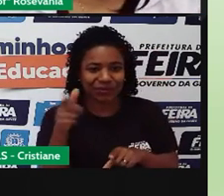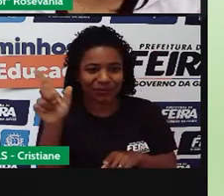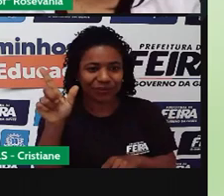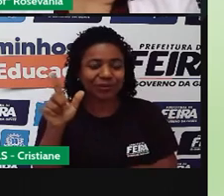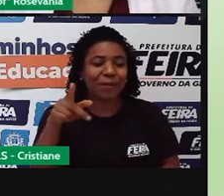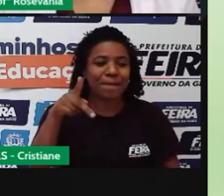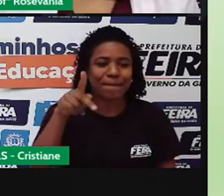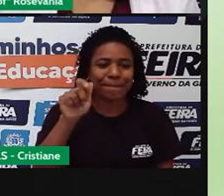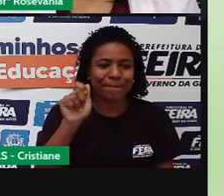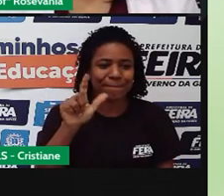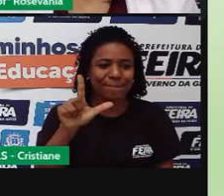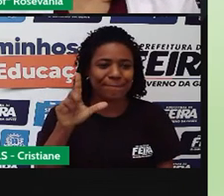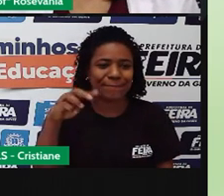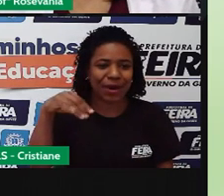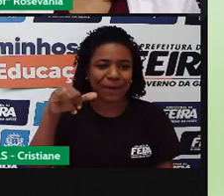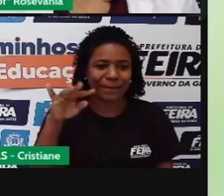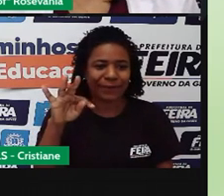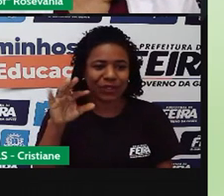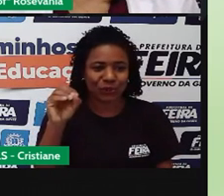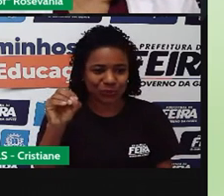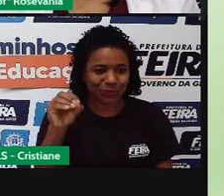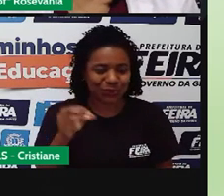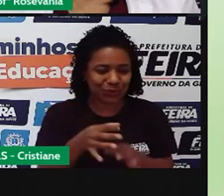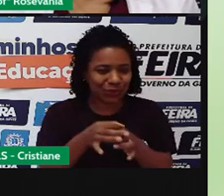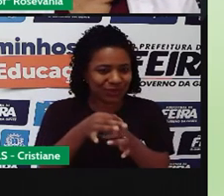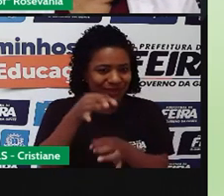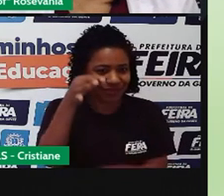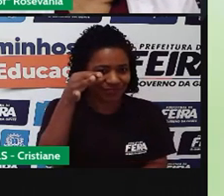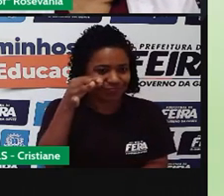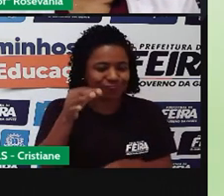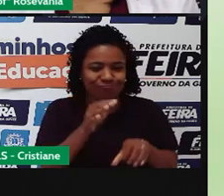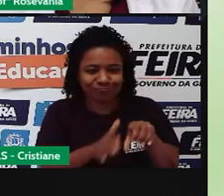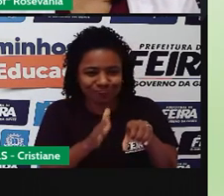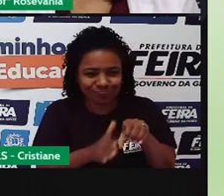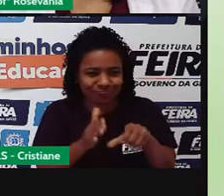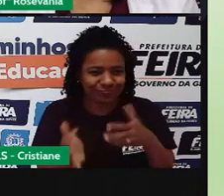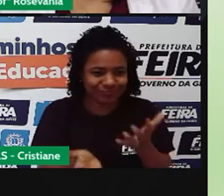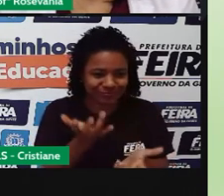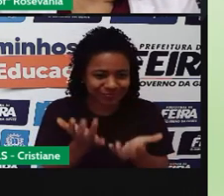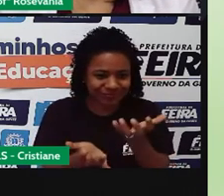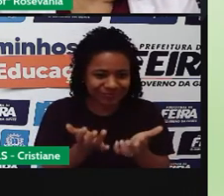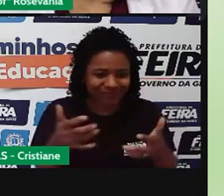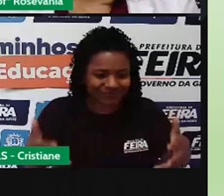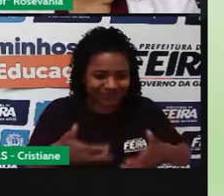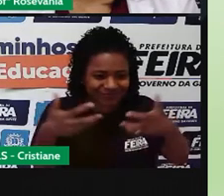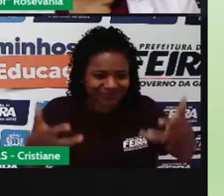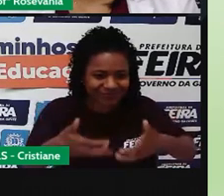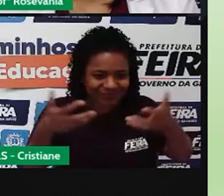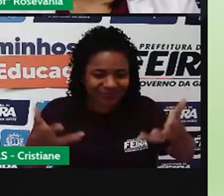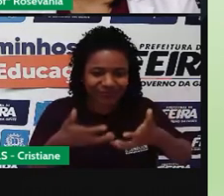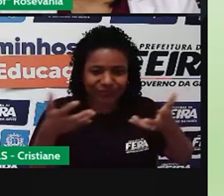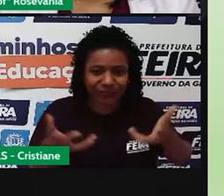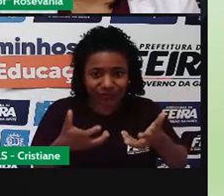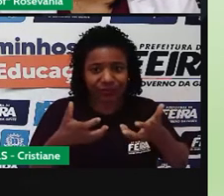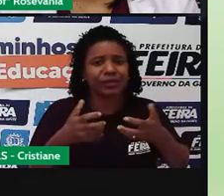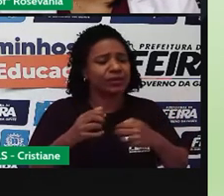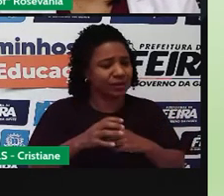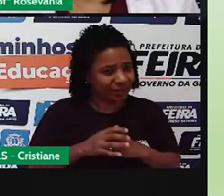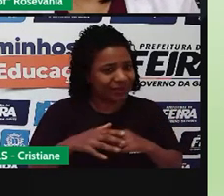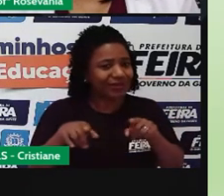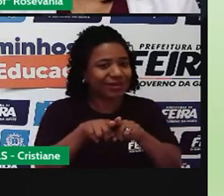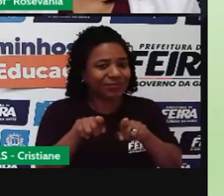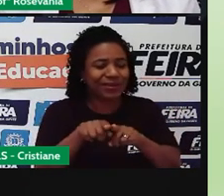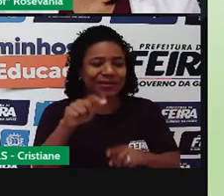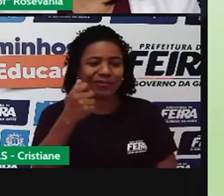saladinha, né, o palmito, também o açaí, a gente encontra, né, também aí nessa região. Então, todas essas